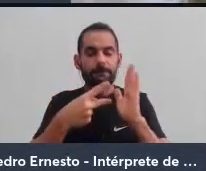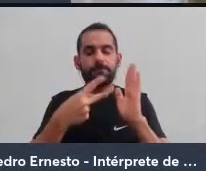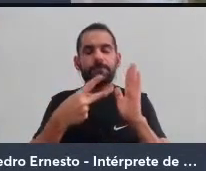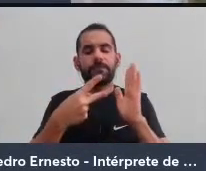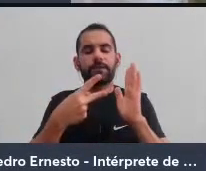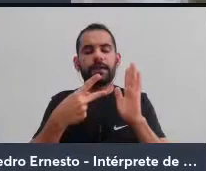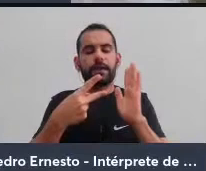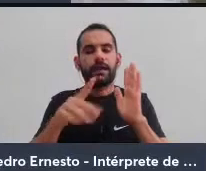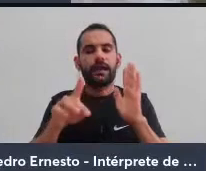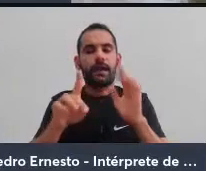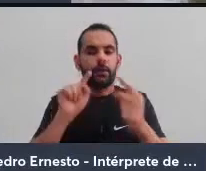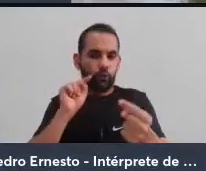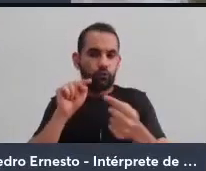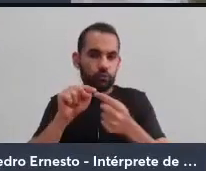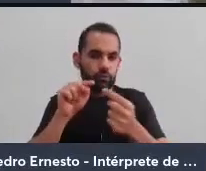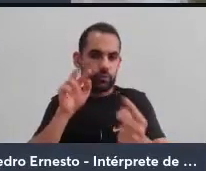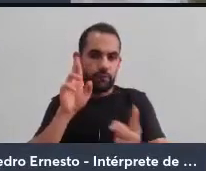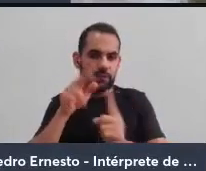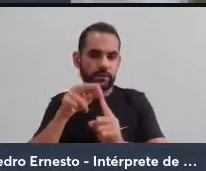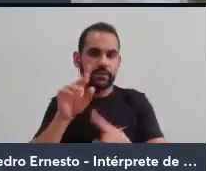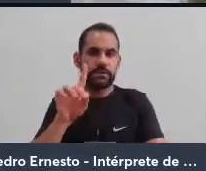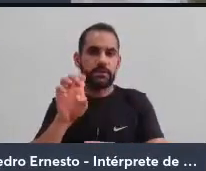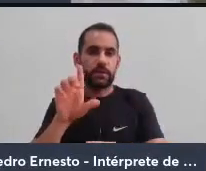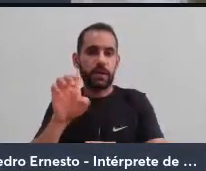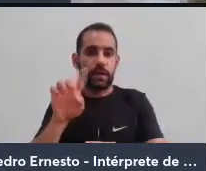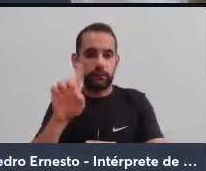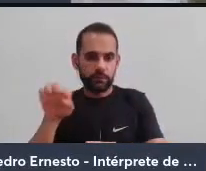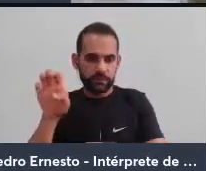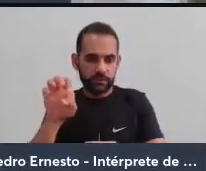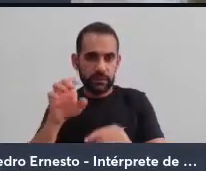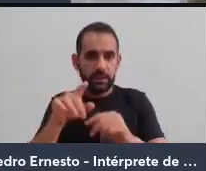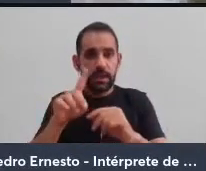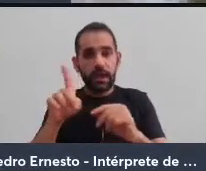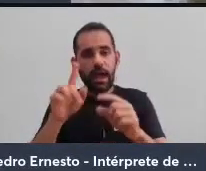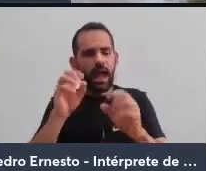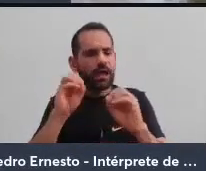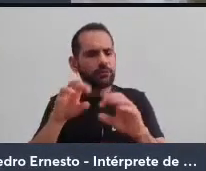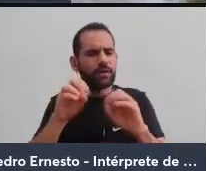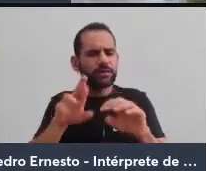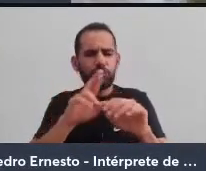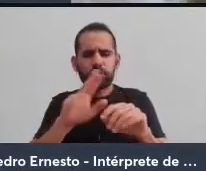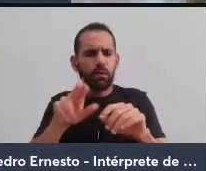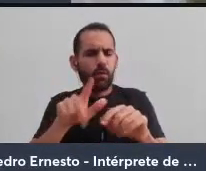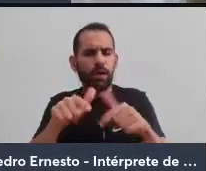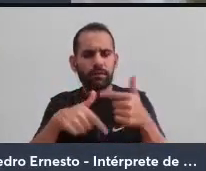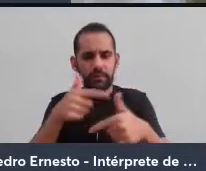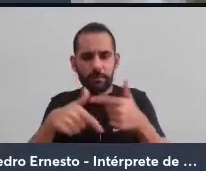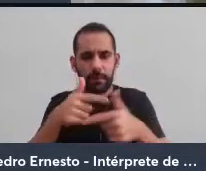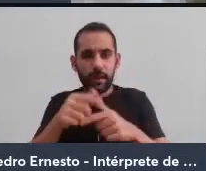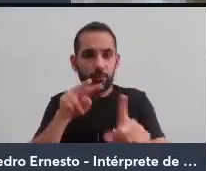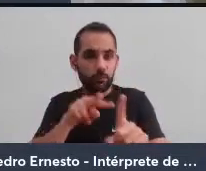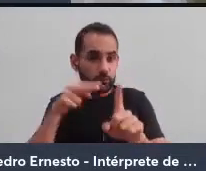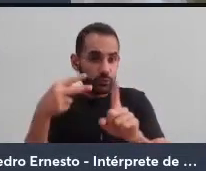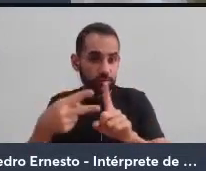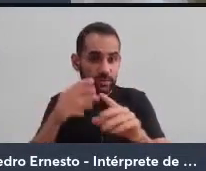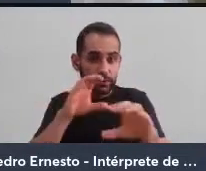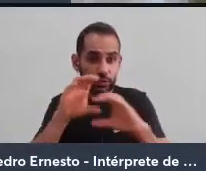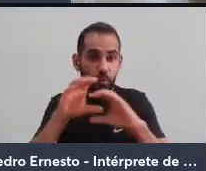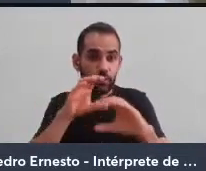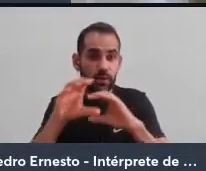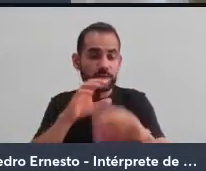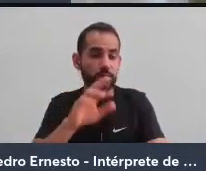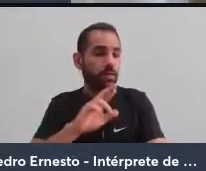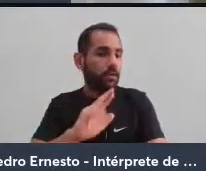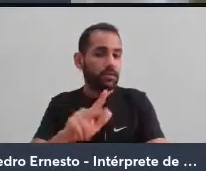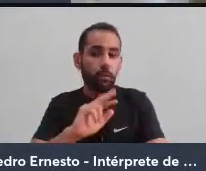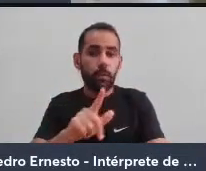segundo Deleuze-Gottahy, que o que faz a educação não é trabalhar com uma perspectiva de comunicação, não é